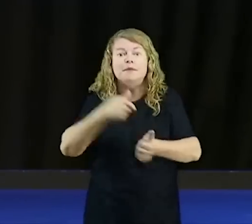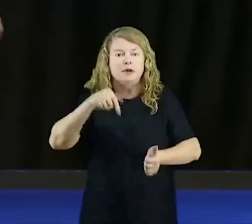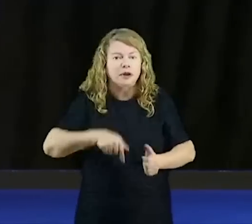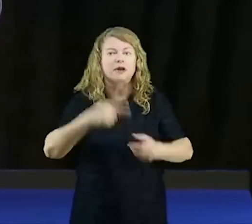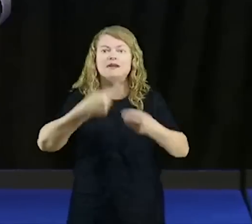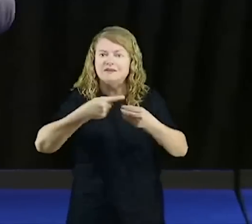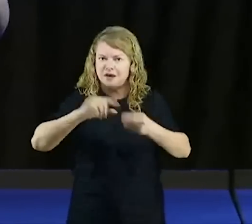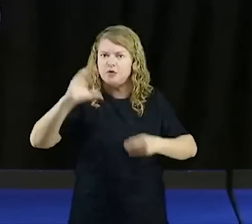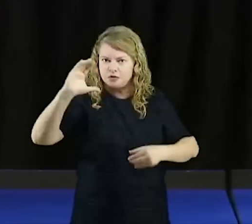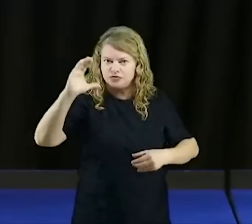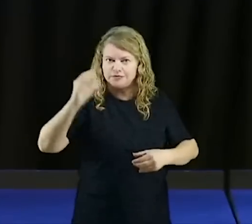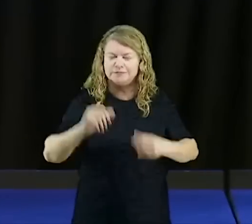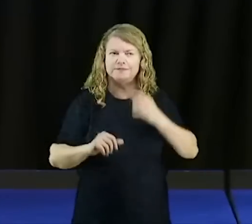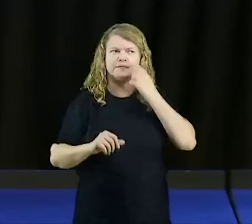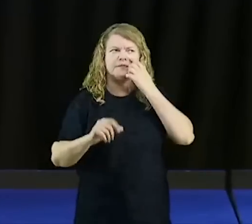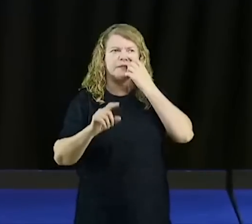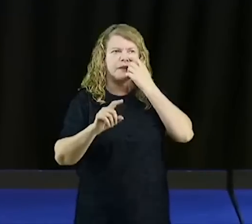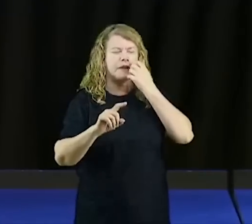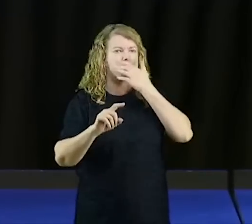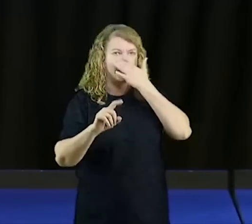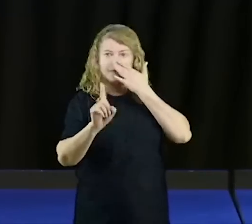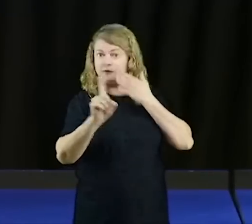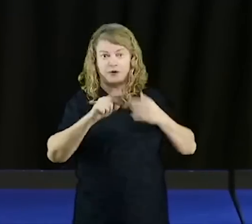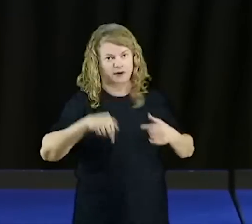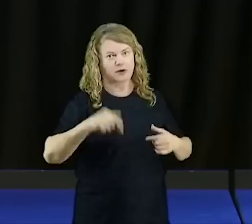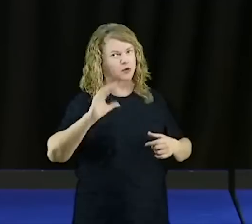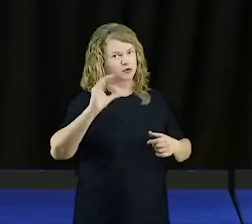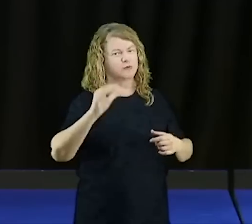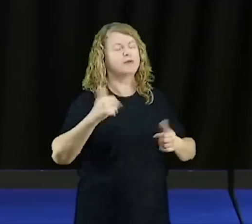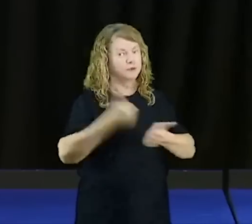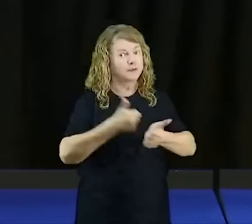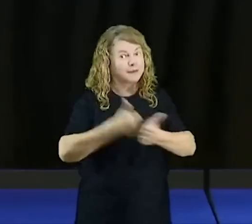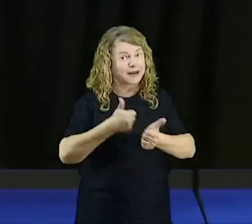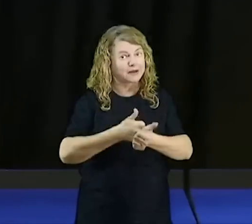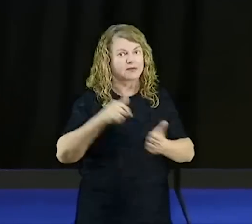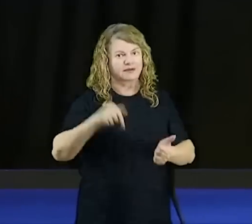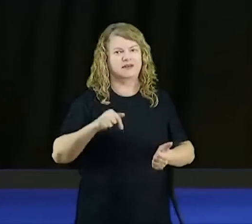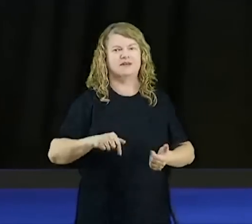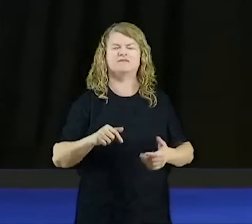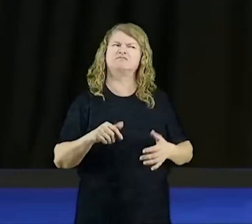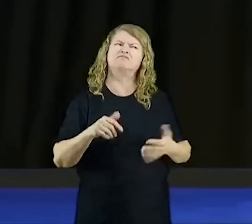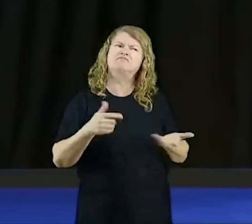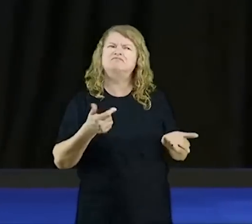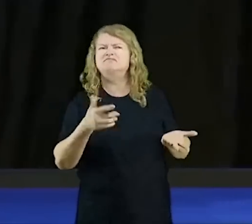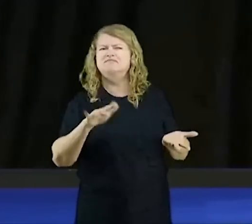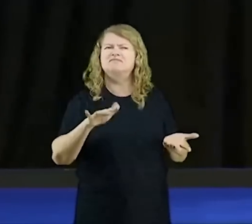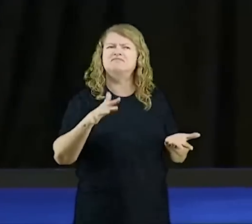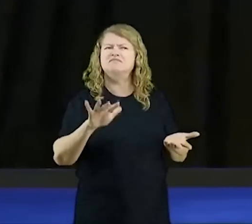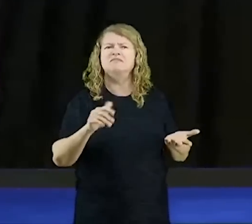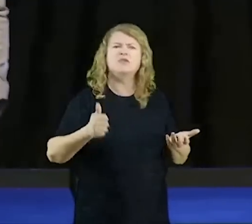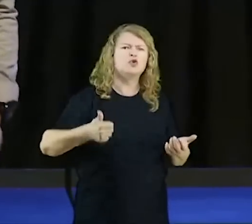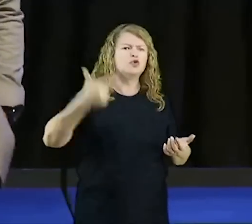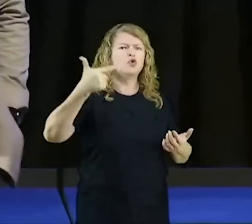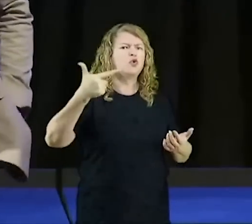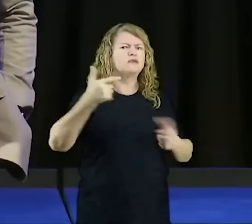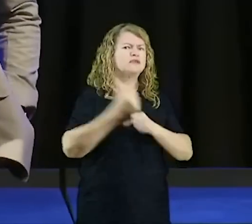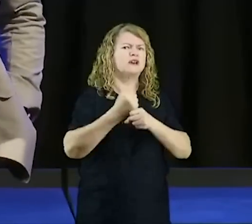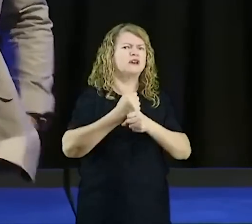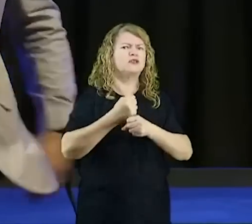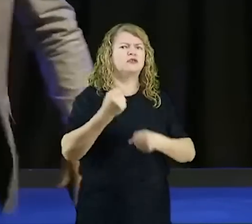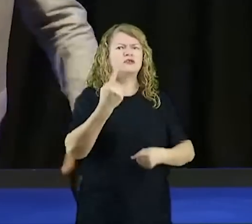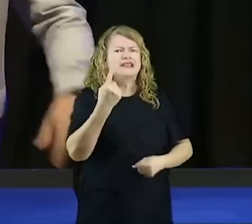Me chamaram, não foi aqui na nossa cidade, mas foi perto, isso já deve ter uns, sei lá, 12, 15 anos.